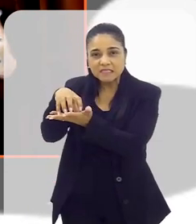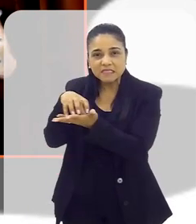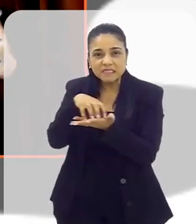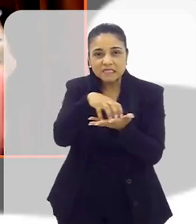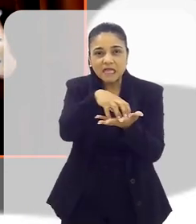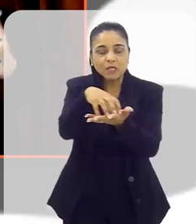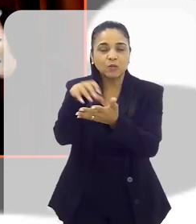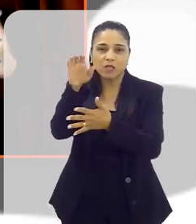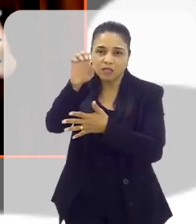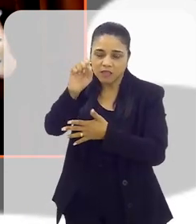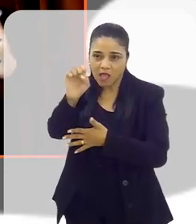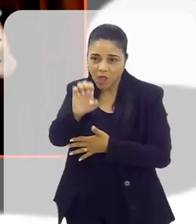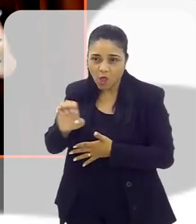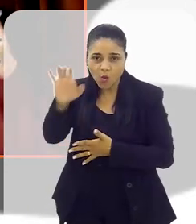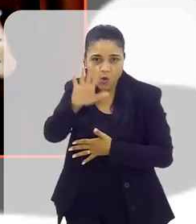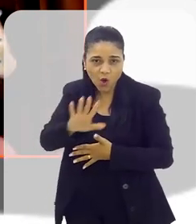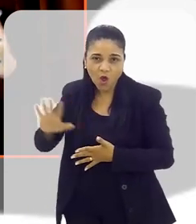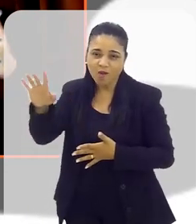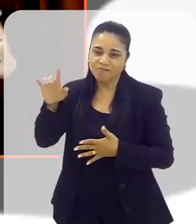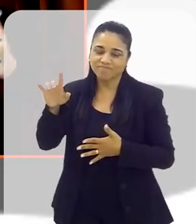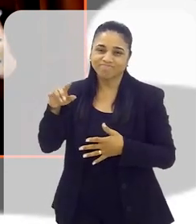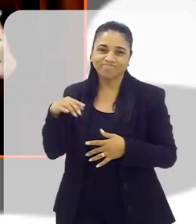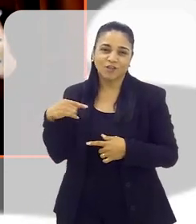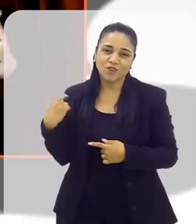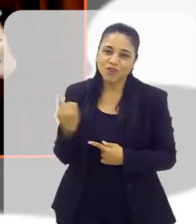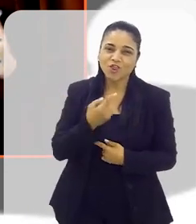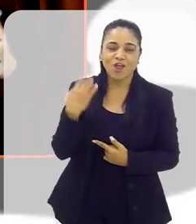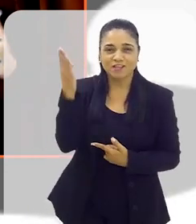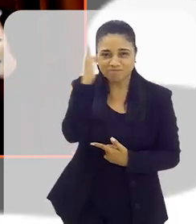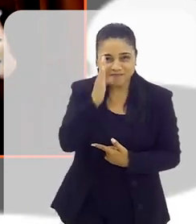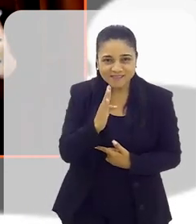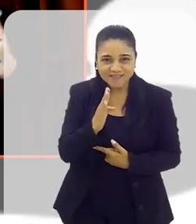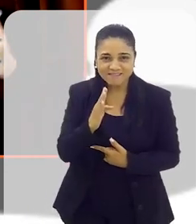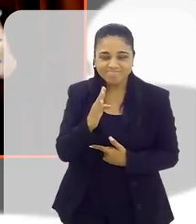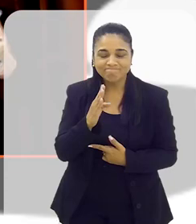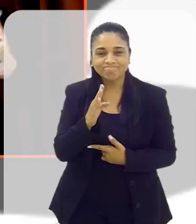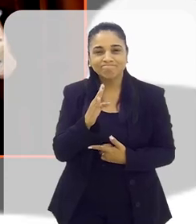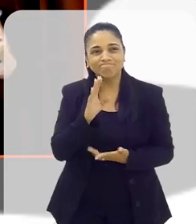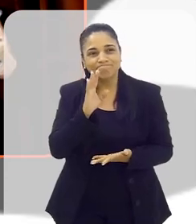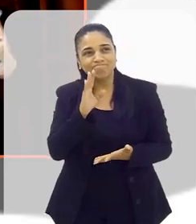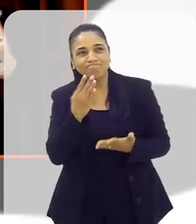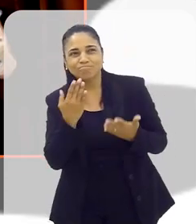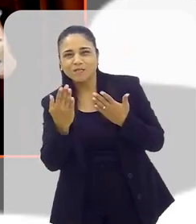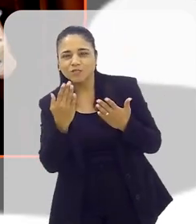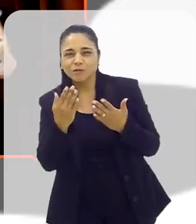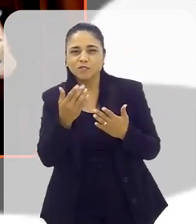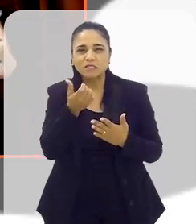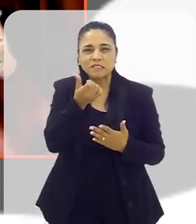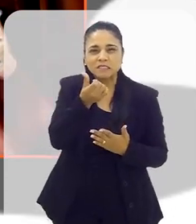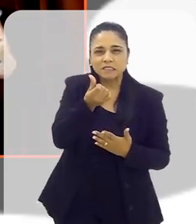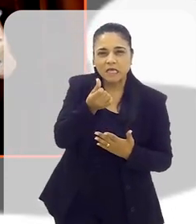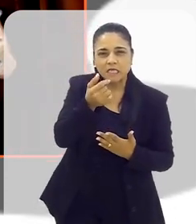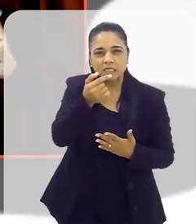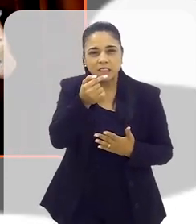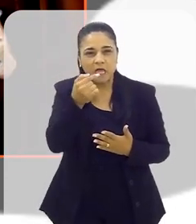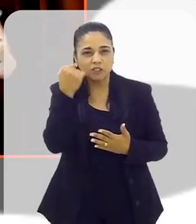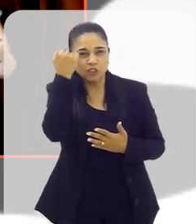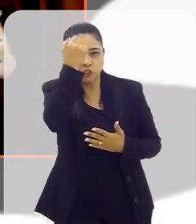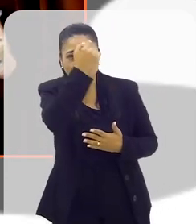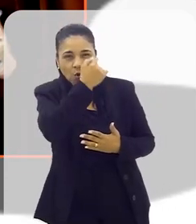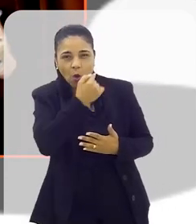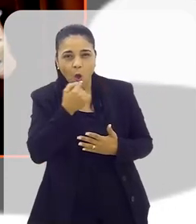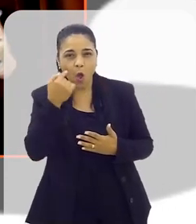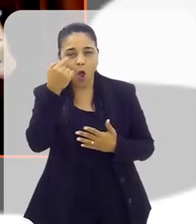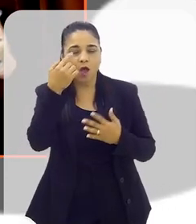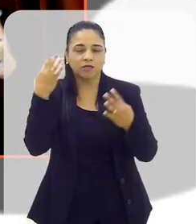emissores sobre ali na Europa. Nós, não. Nós estamos, na realidade, há aproximadamente seis, sete horas dos grandes